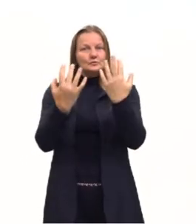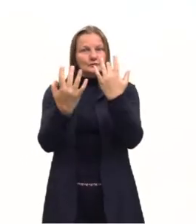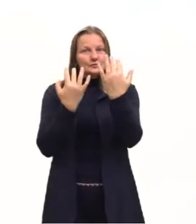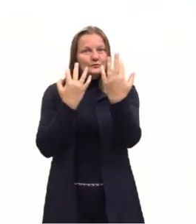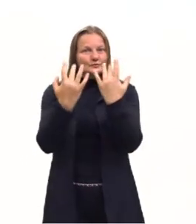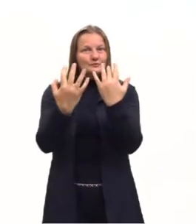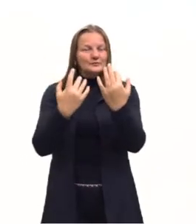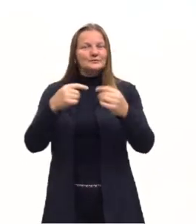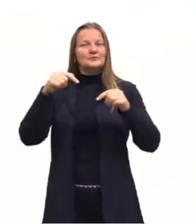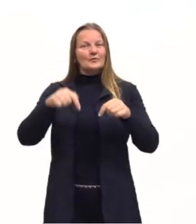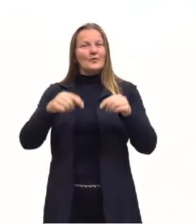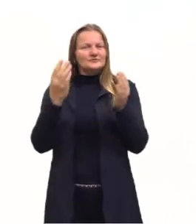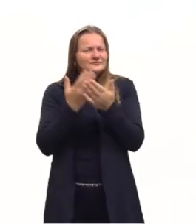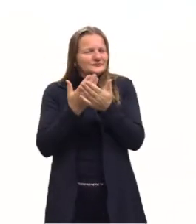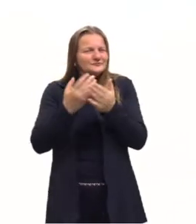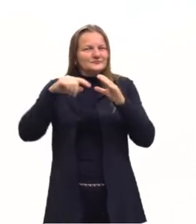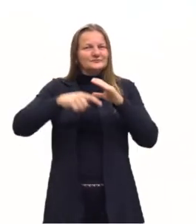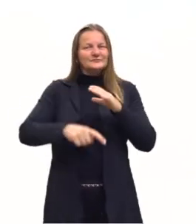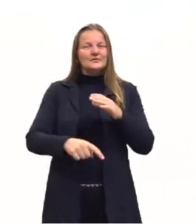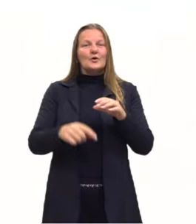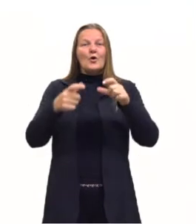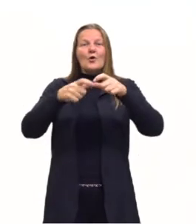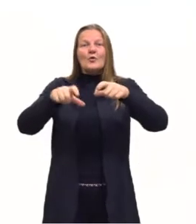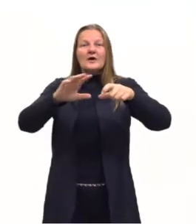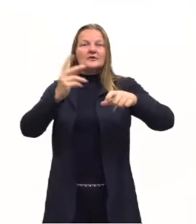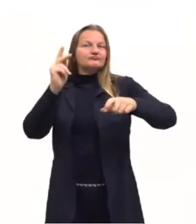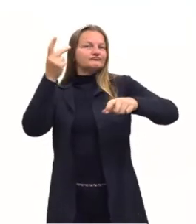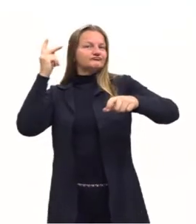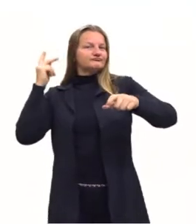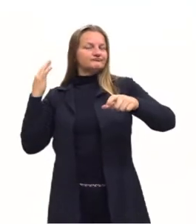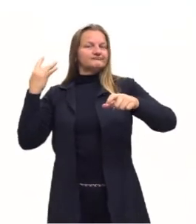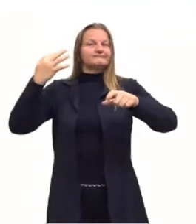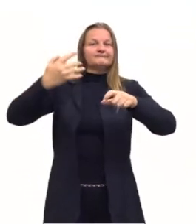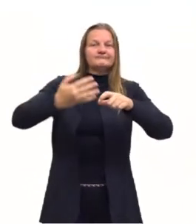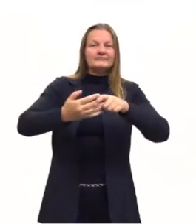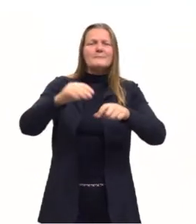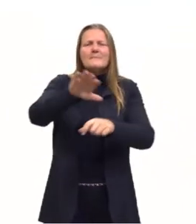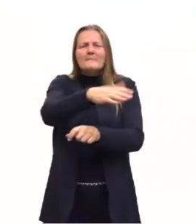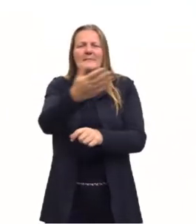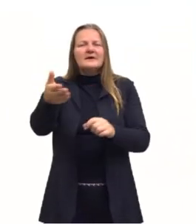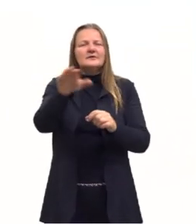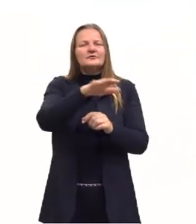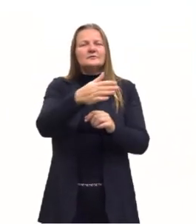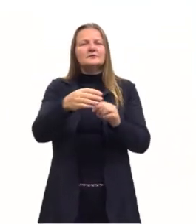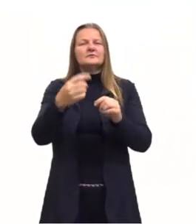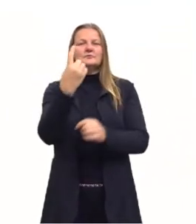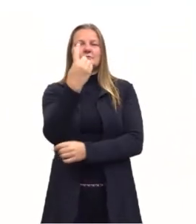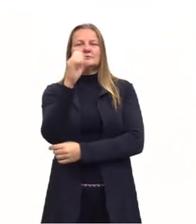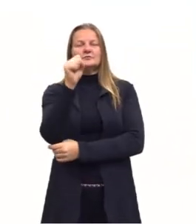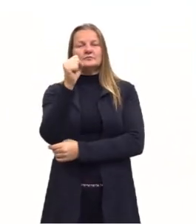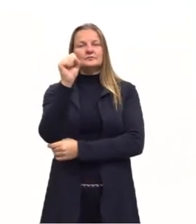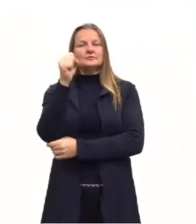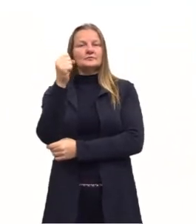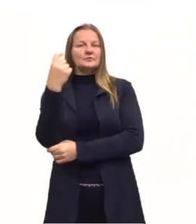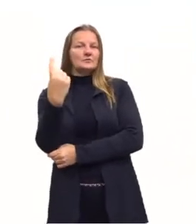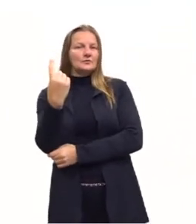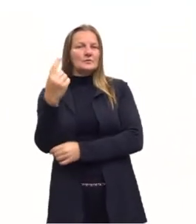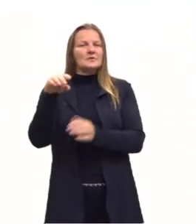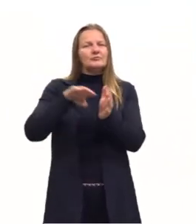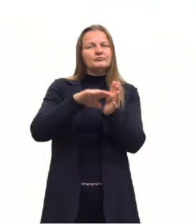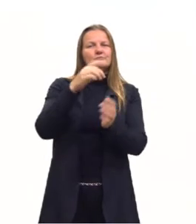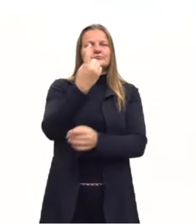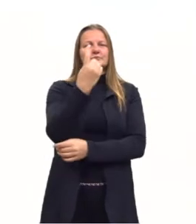hoje, eles estão no mesmo espaço de tempo, ou seja, mais ou menos entre 1881 e